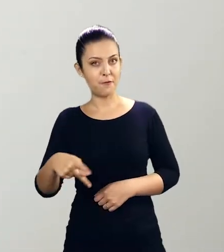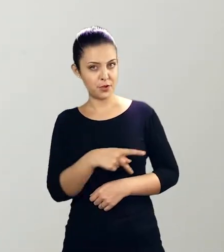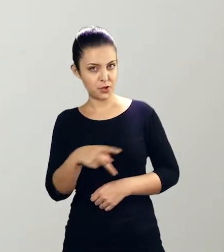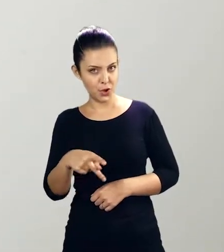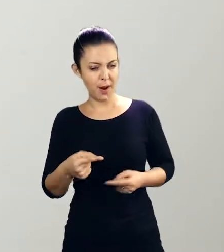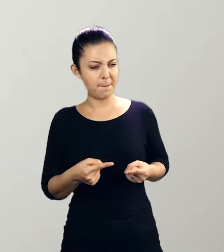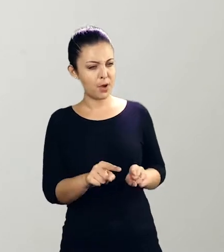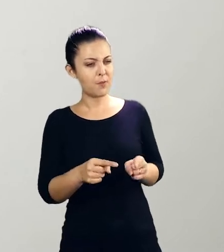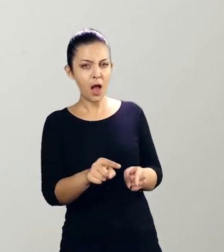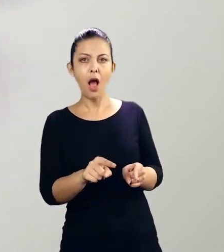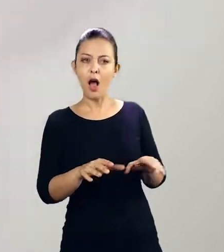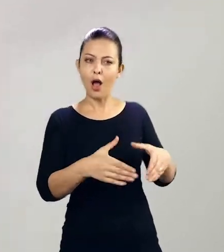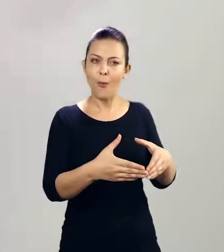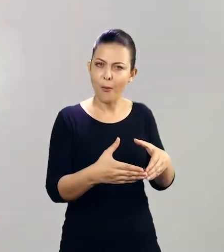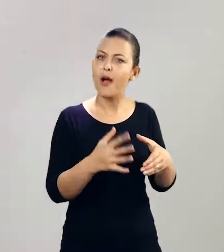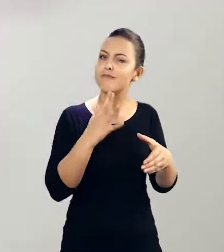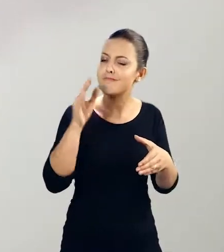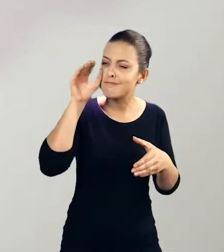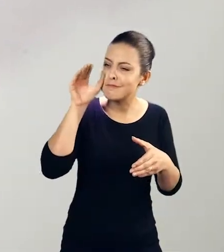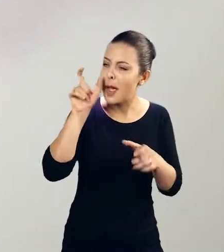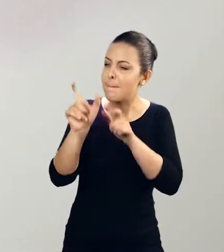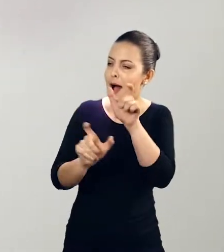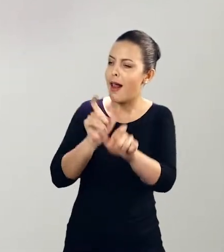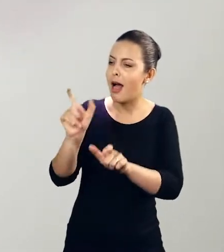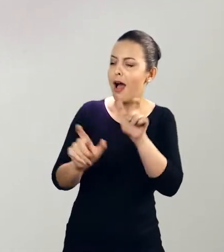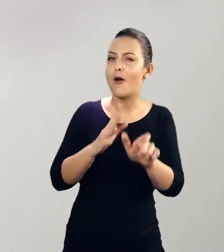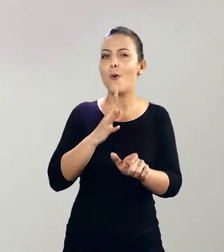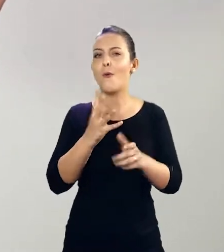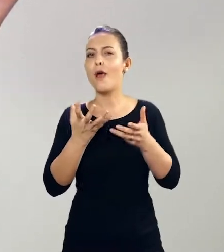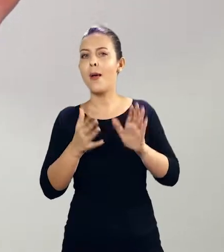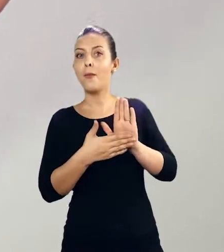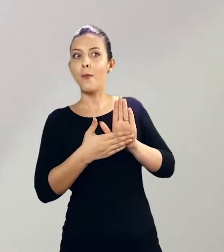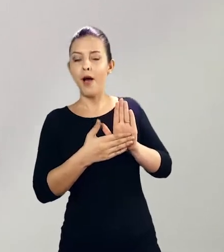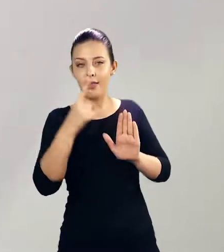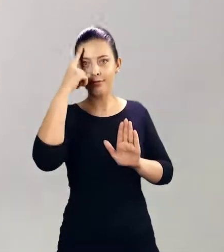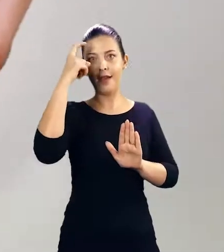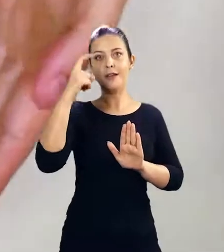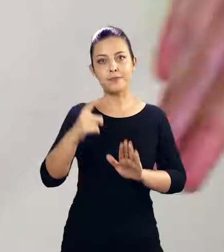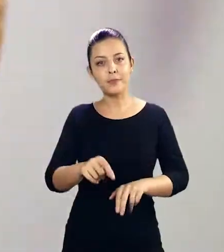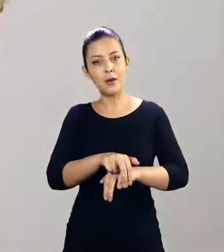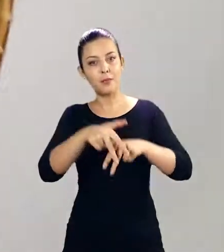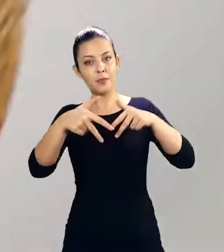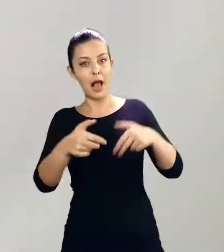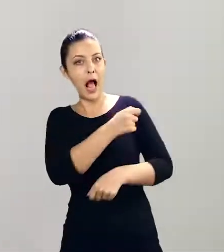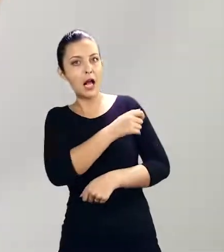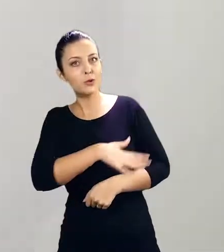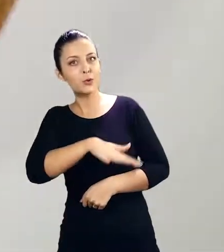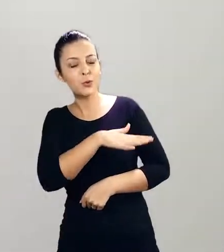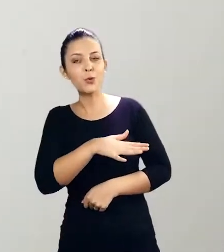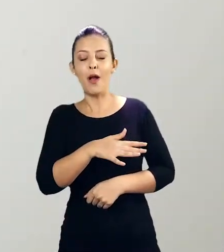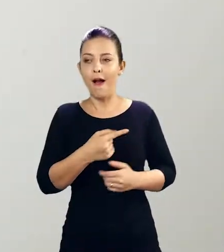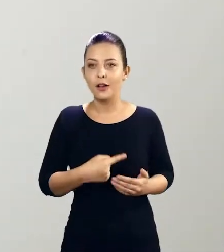uma professora, a turma quis aprender palavras da língua e surgiu uma proposta. Os estudantes da etnia poderiam ajudar na